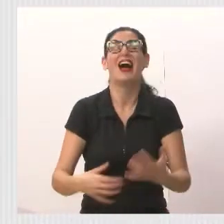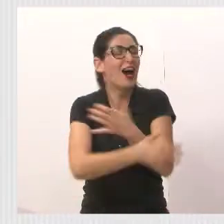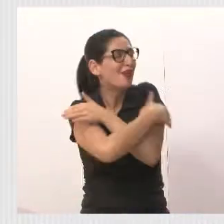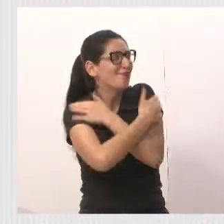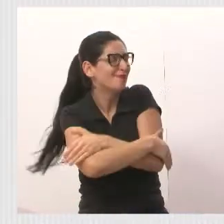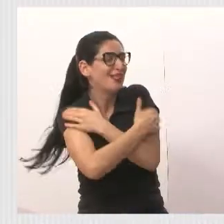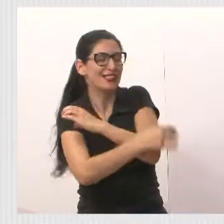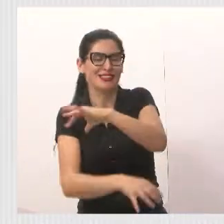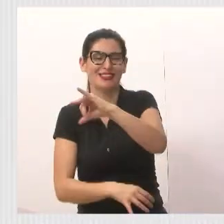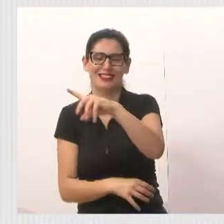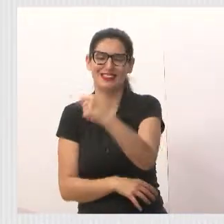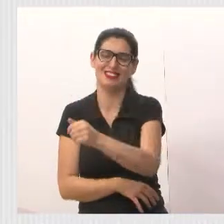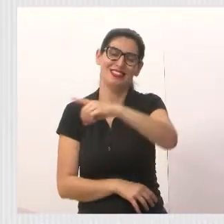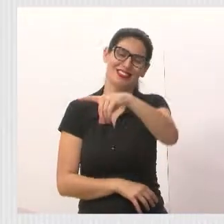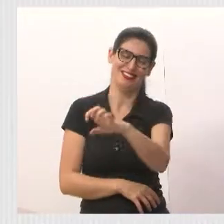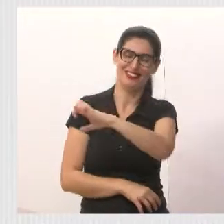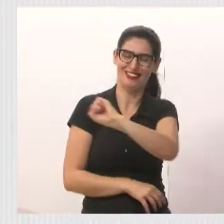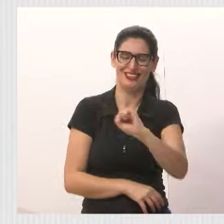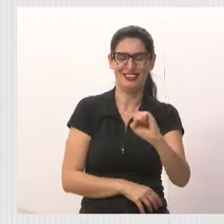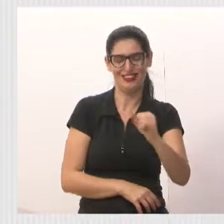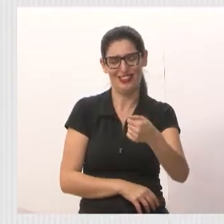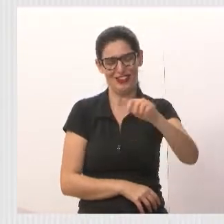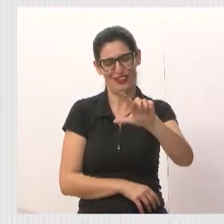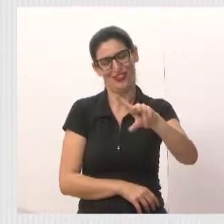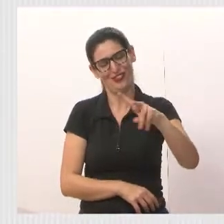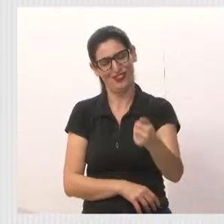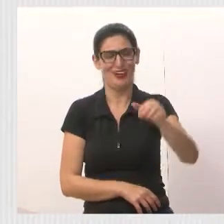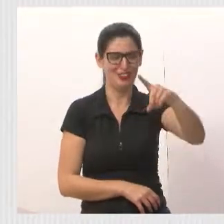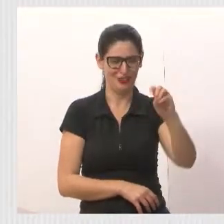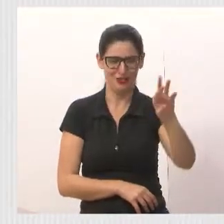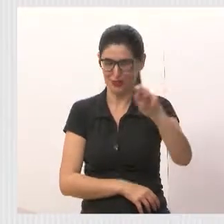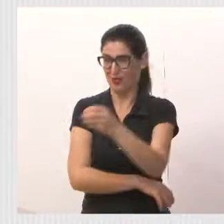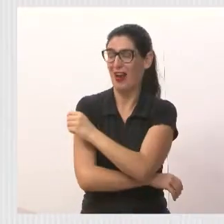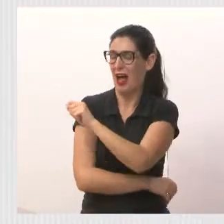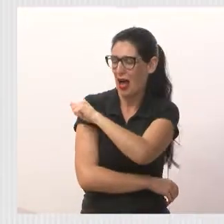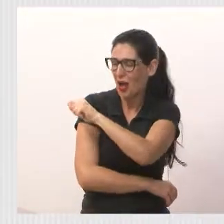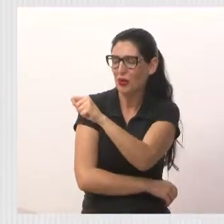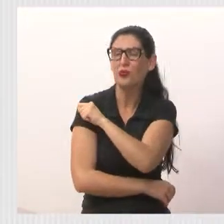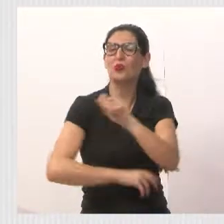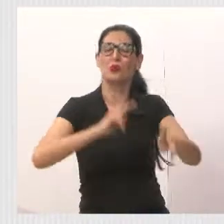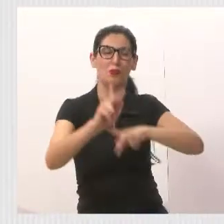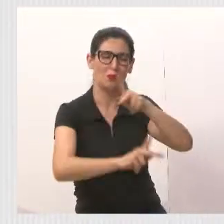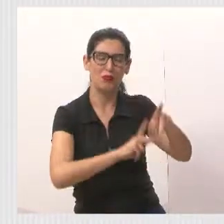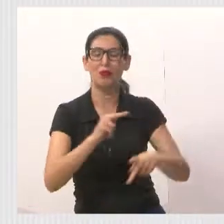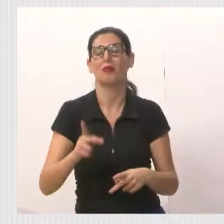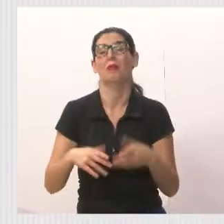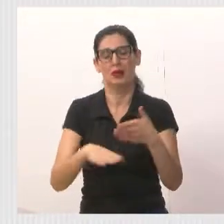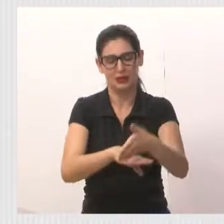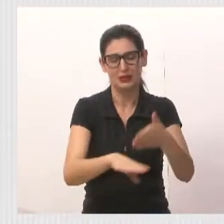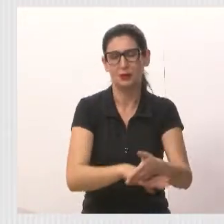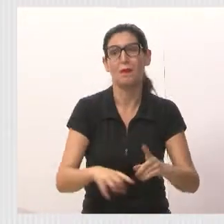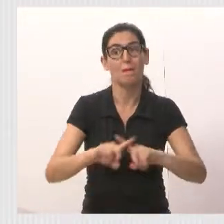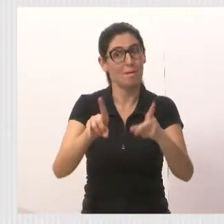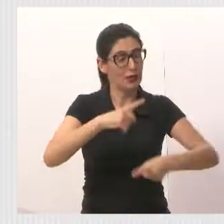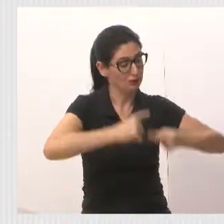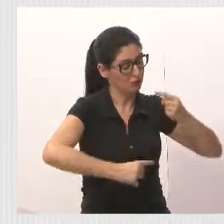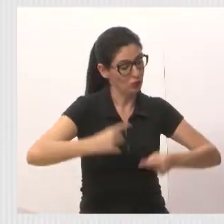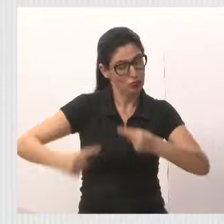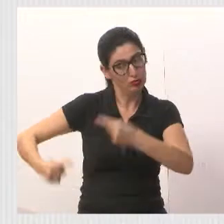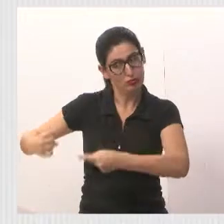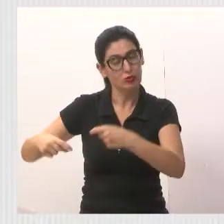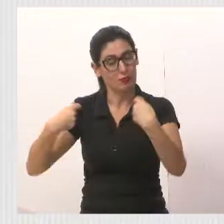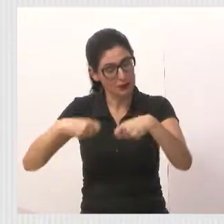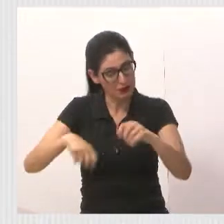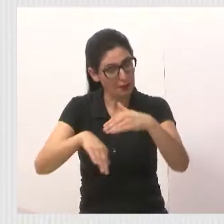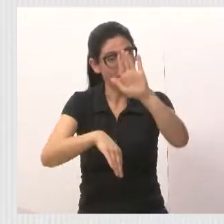E a população tem participado, mas nós sabemos que a política está deixando muito a deslizar, por isso que o povo não